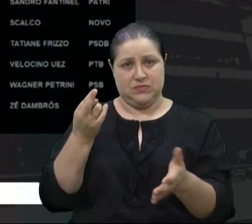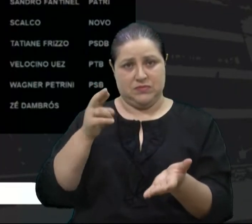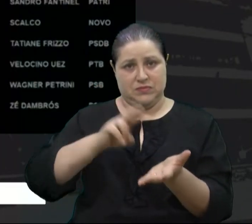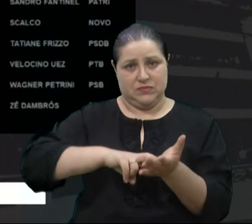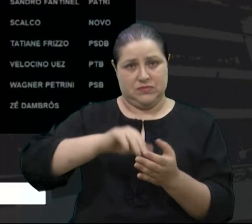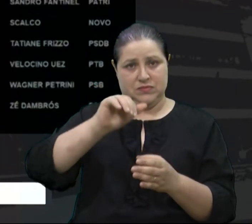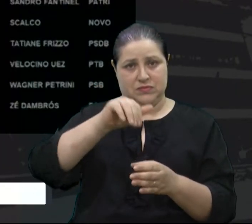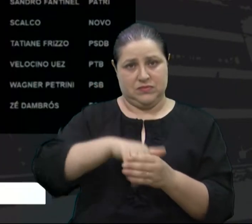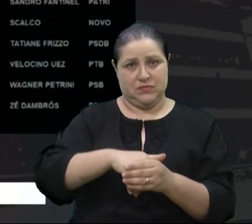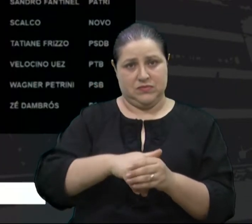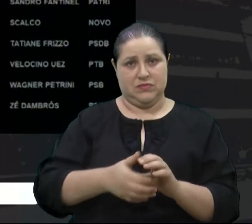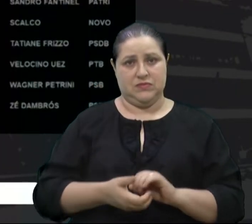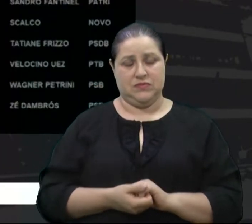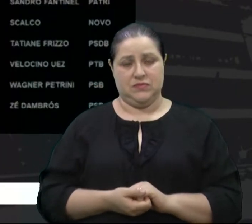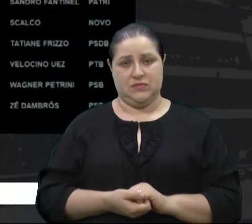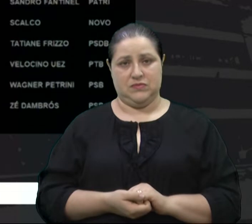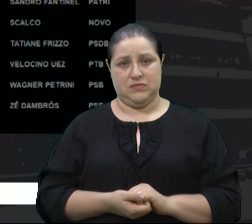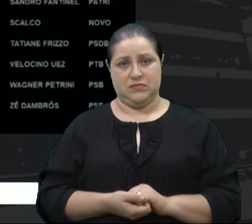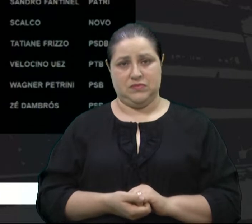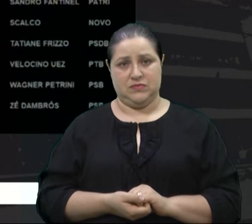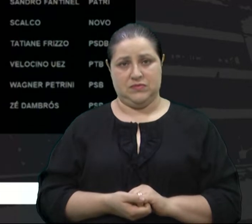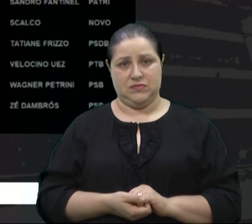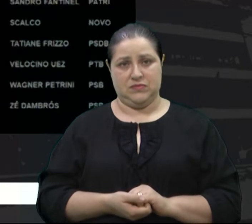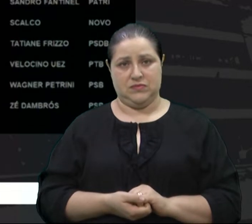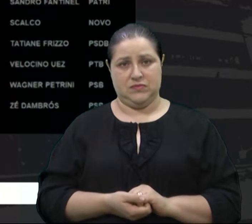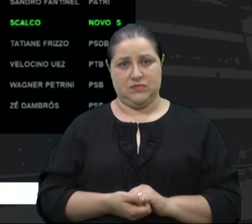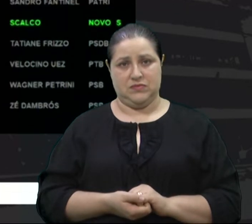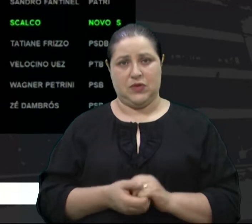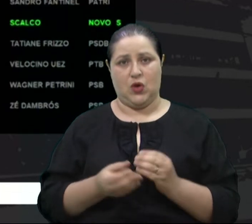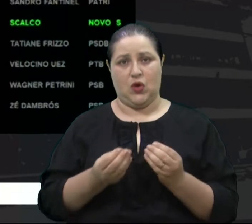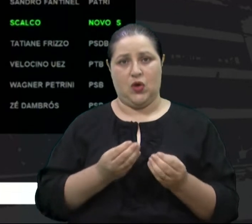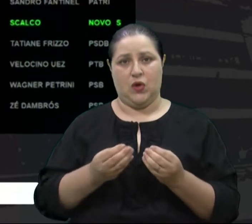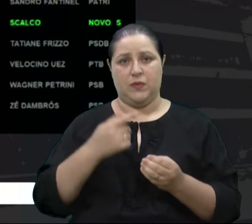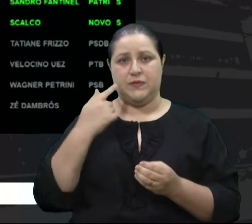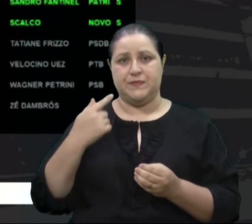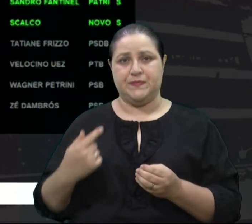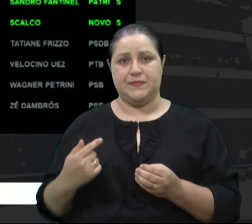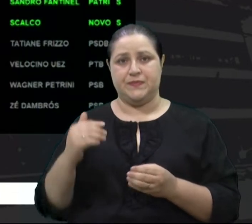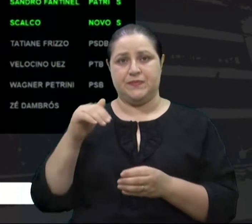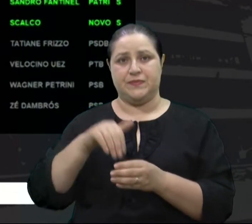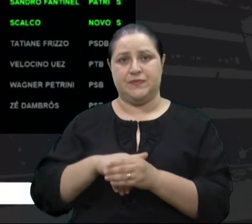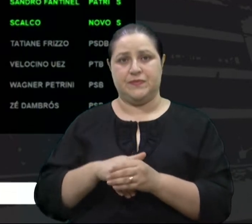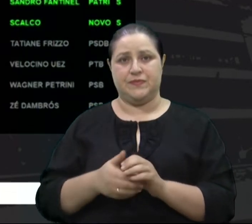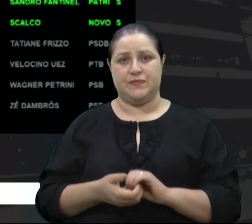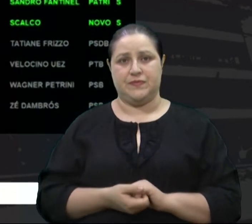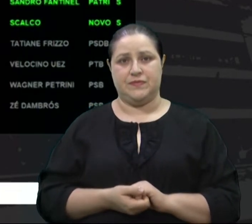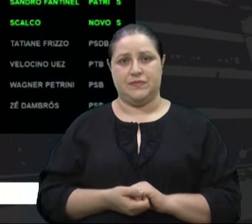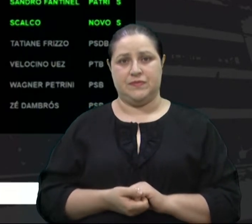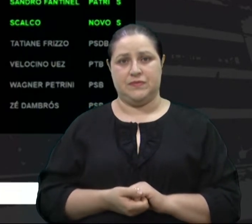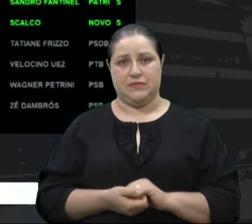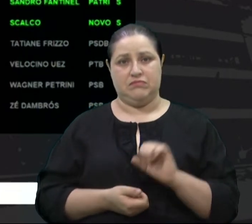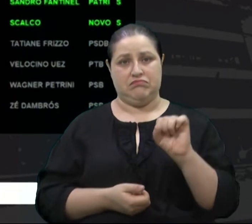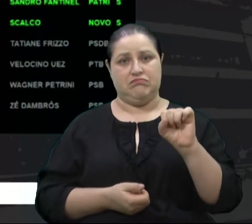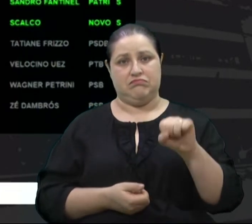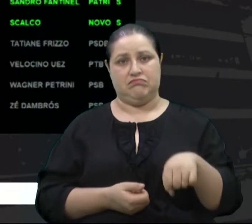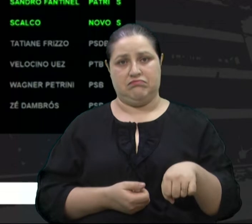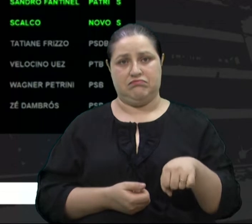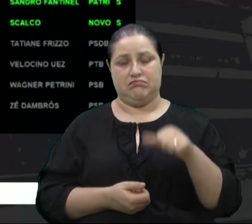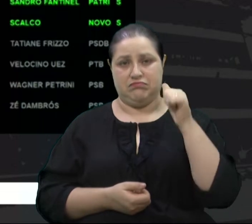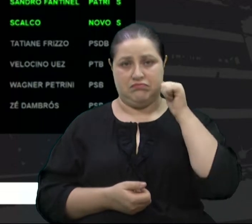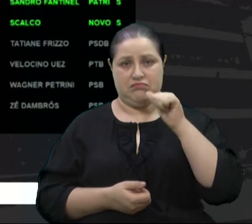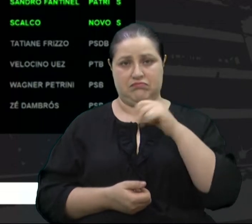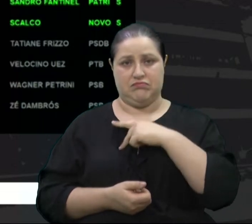remotamente a sessão. Como vota a vereadora Gladys? Eu voto favorável, senhora